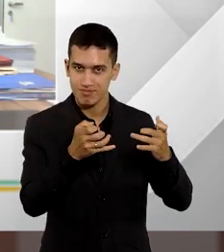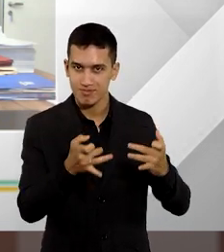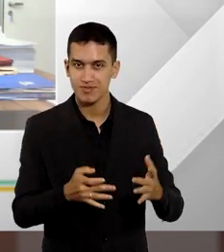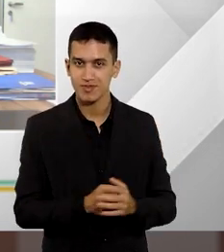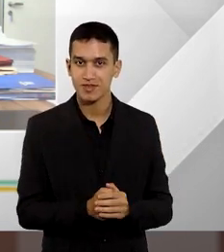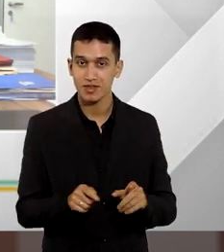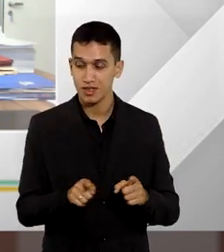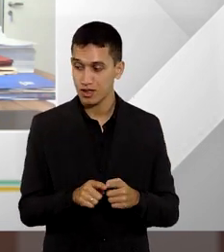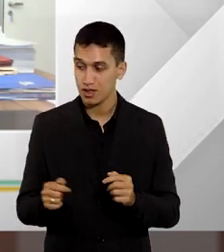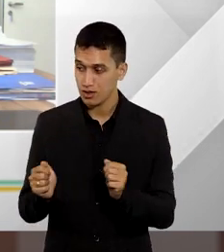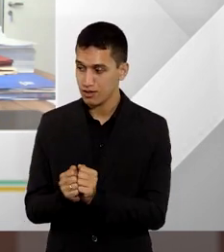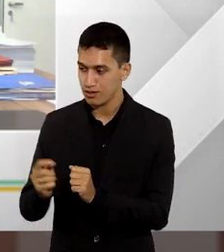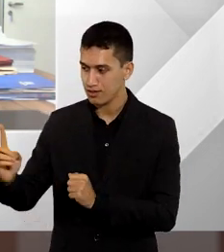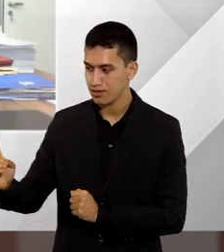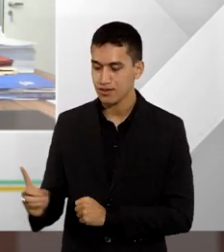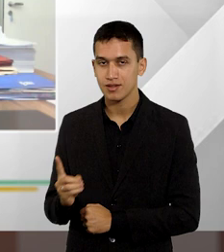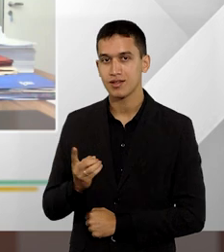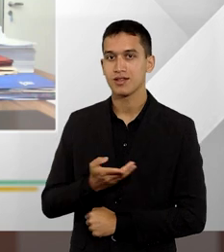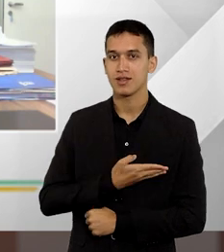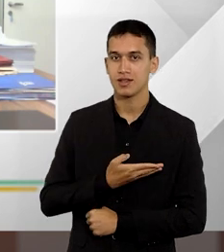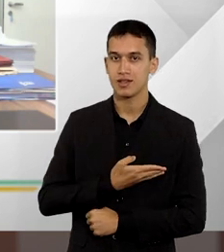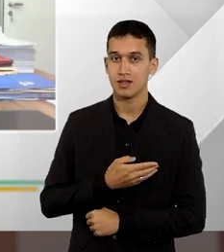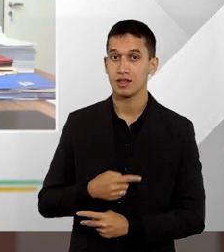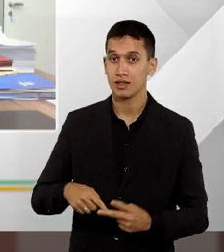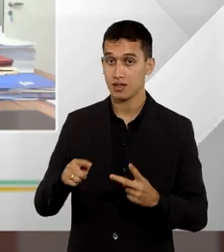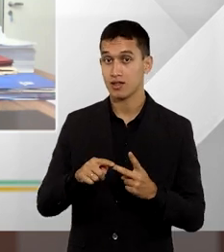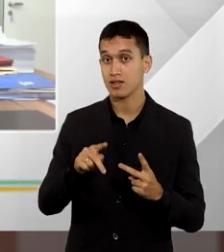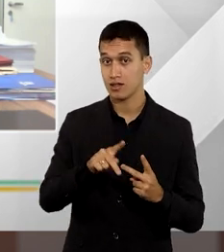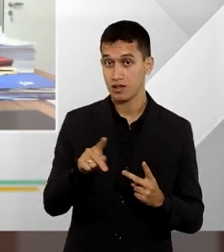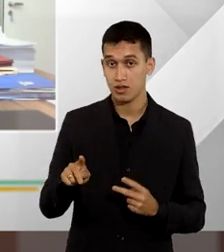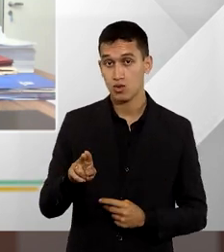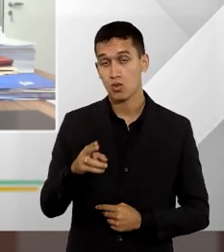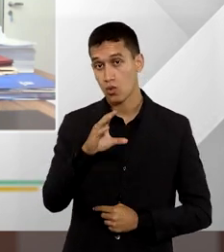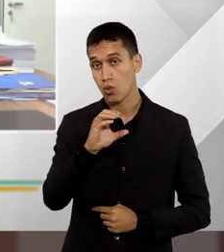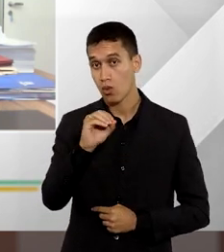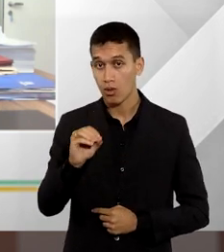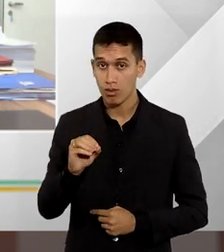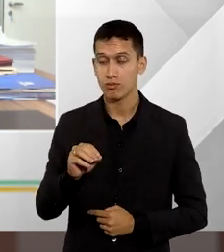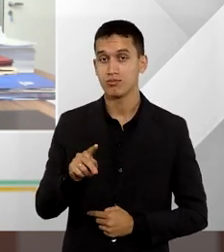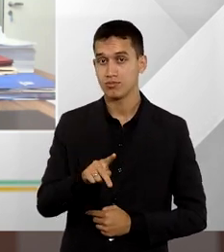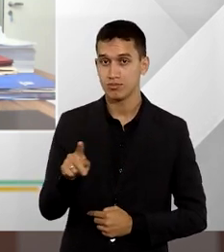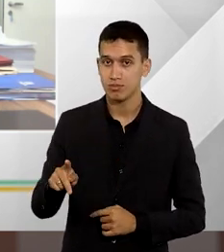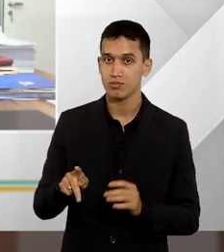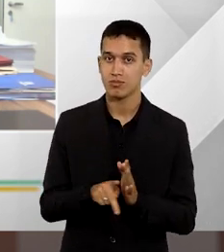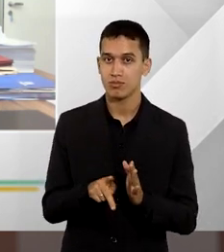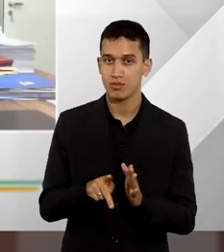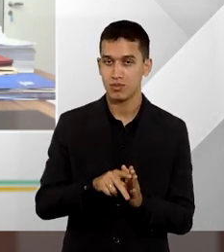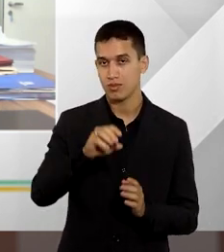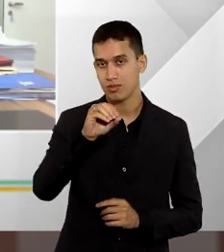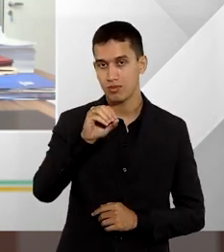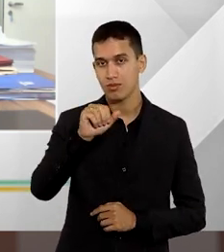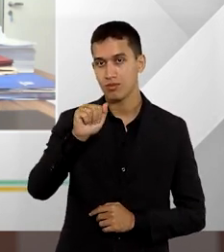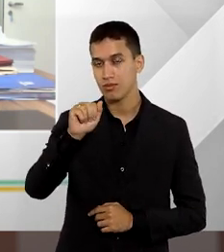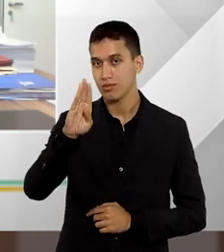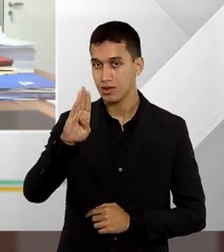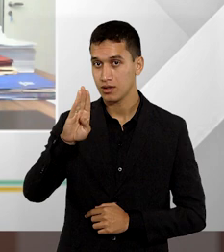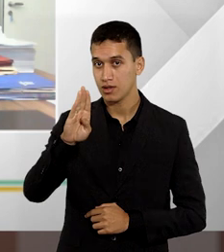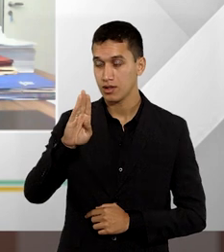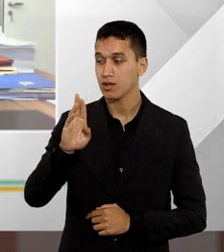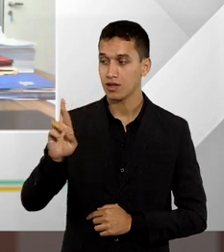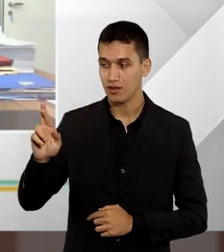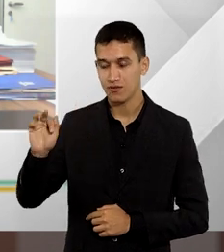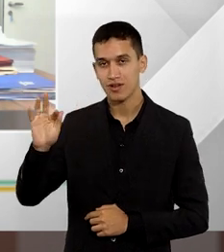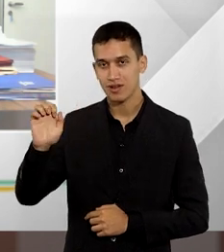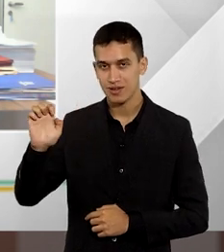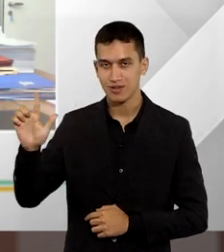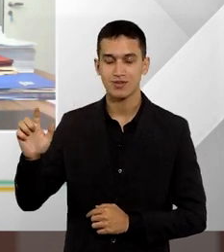do meu querido indireto Anubo, vice-presidente ou co-presidente do Conselho Federal da OAB, Rafael Horn. Então, aqui